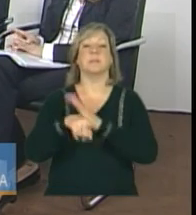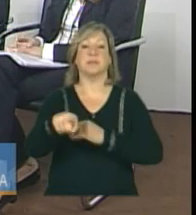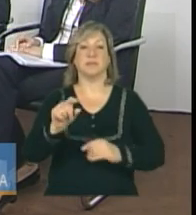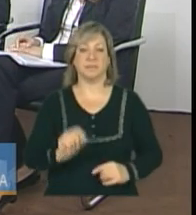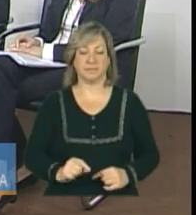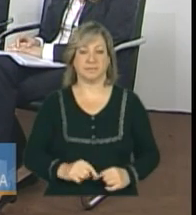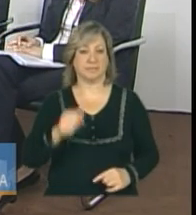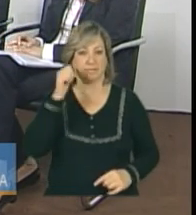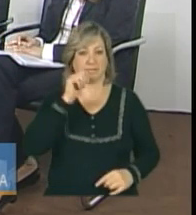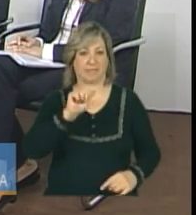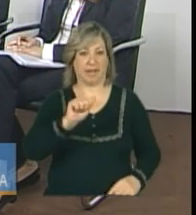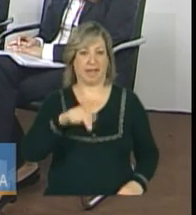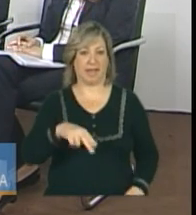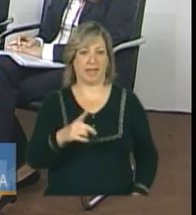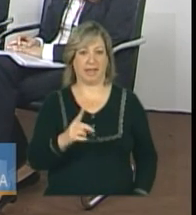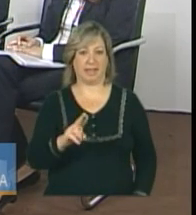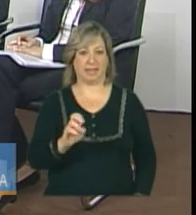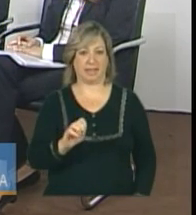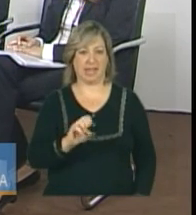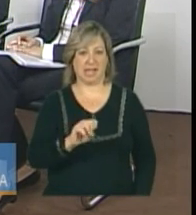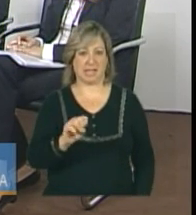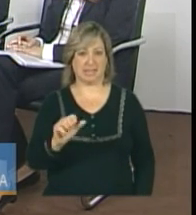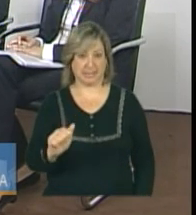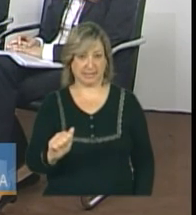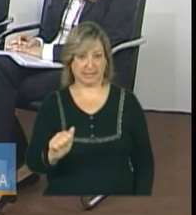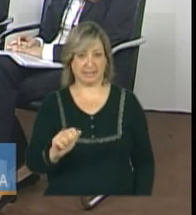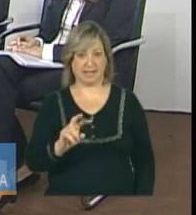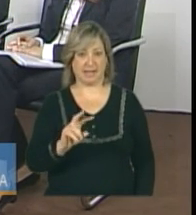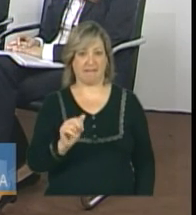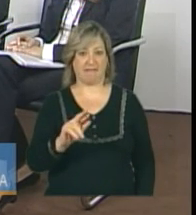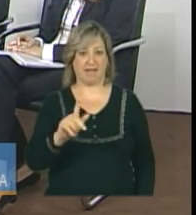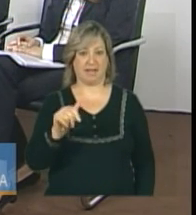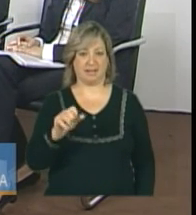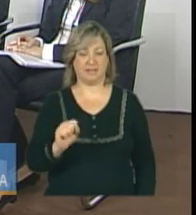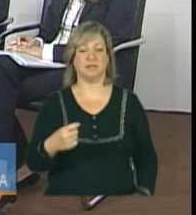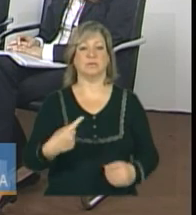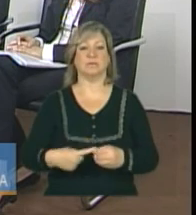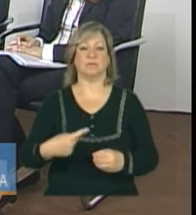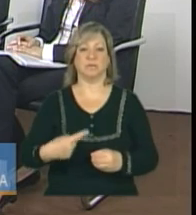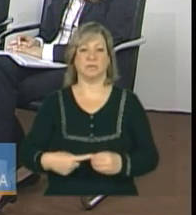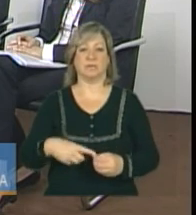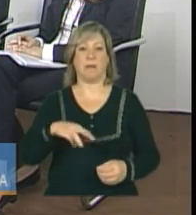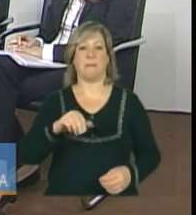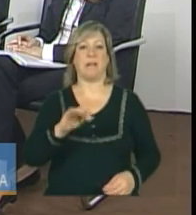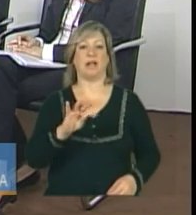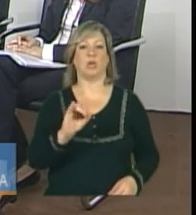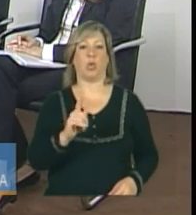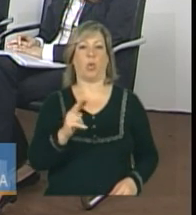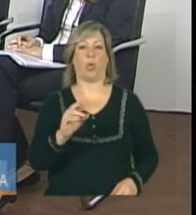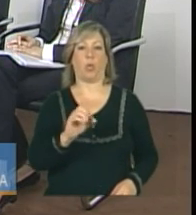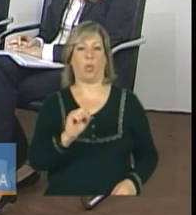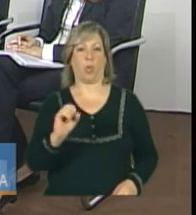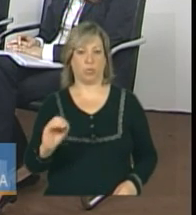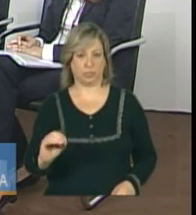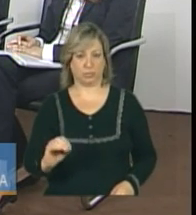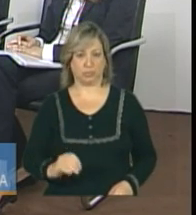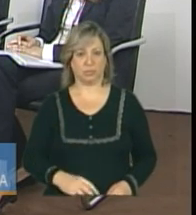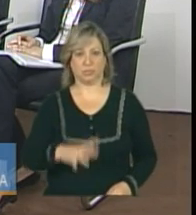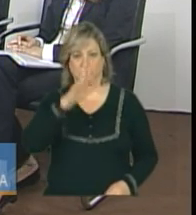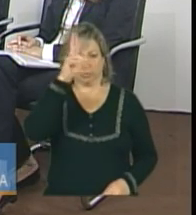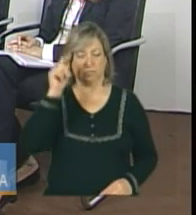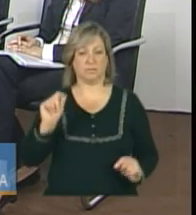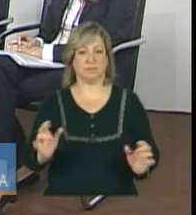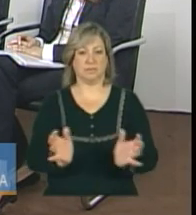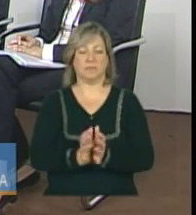Andressa Vargas, de Mato Grosso, pergunta o